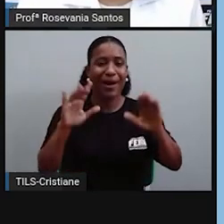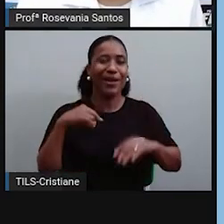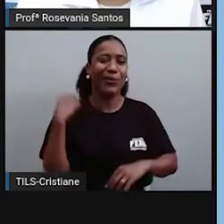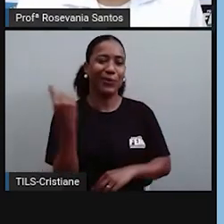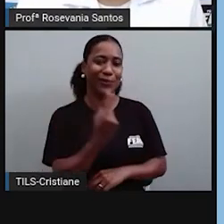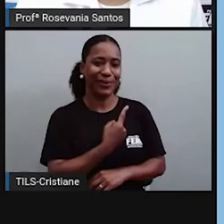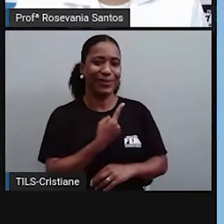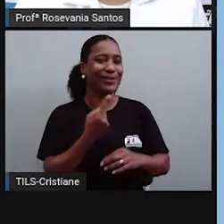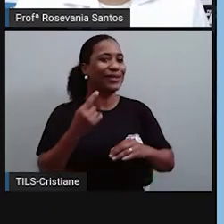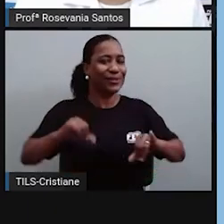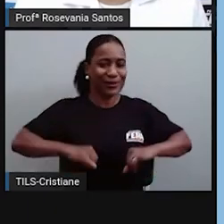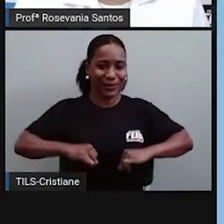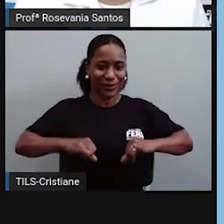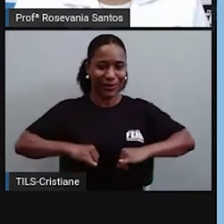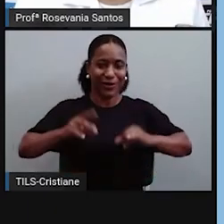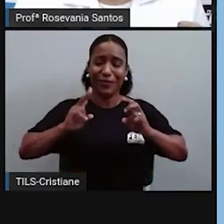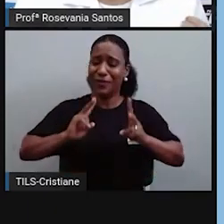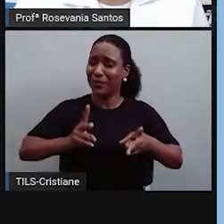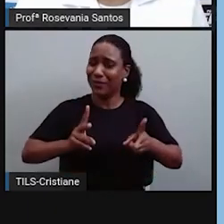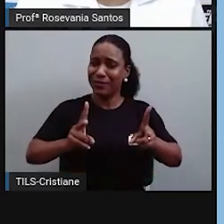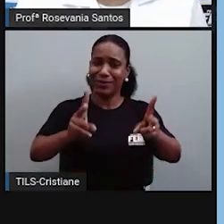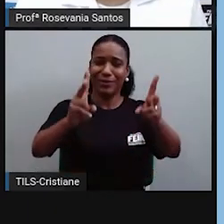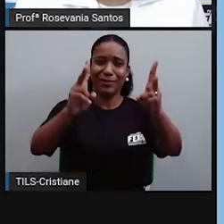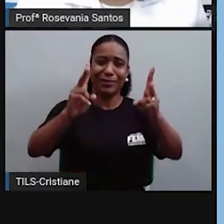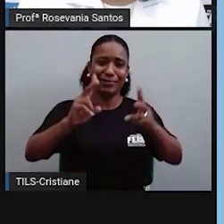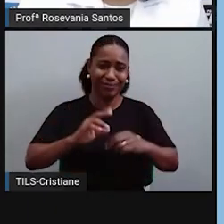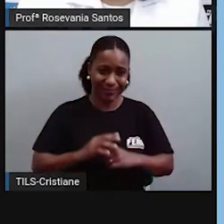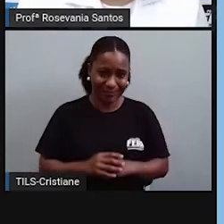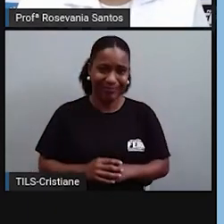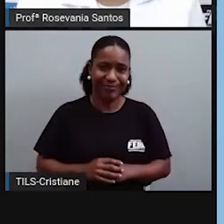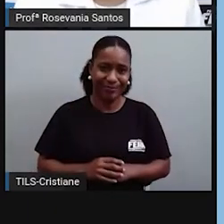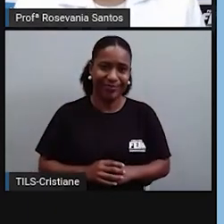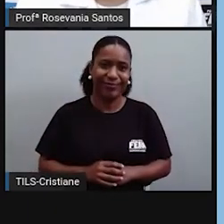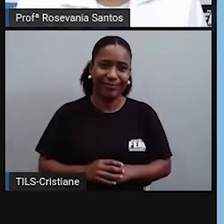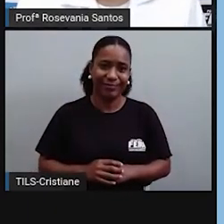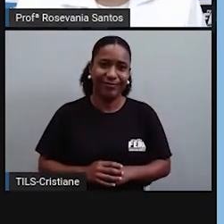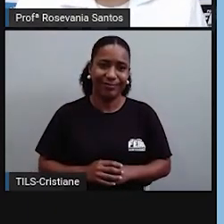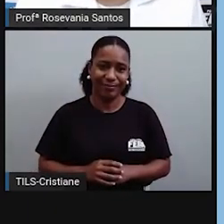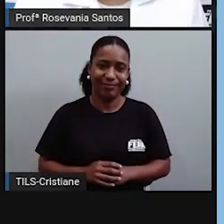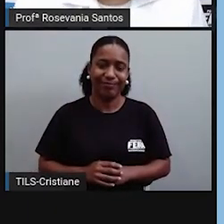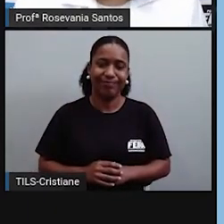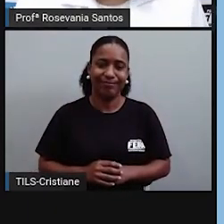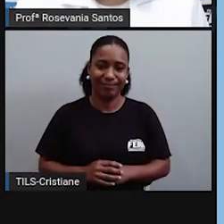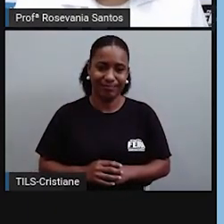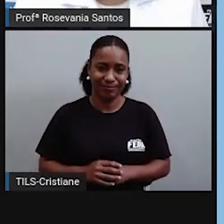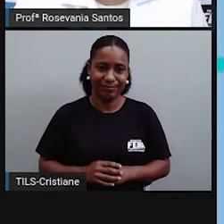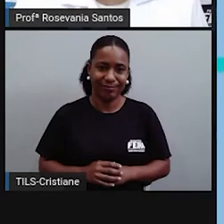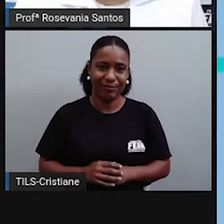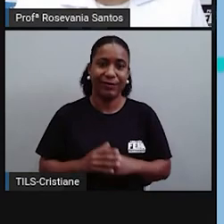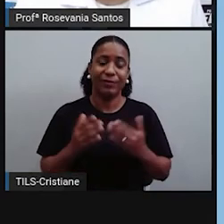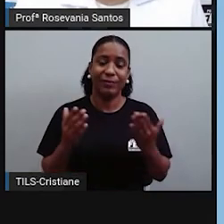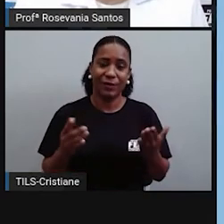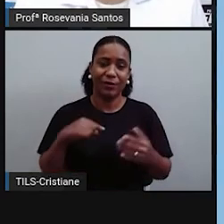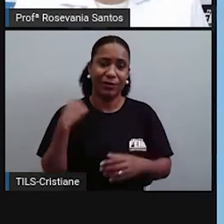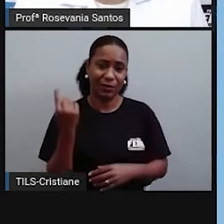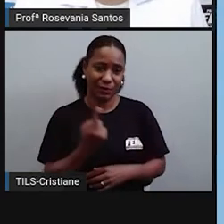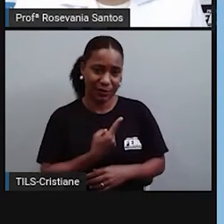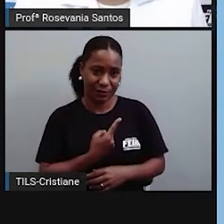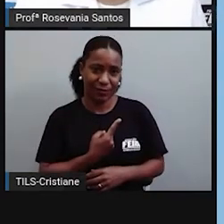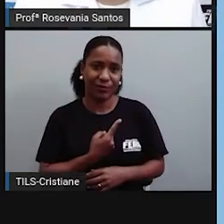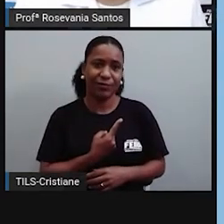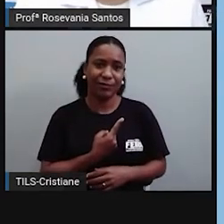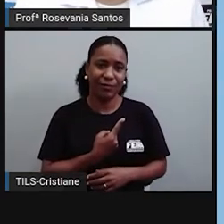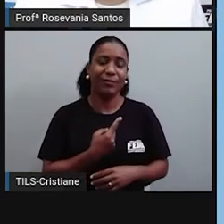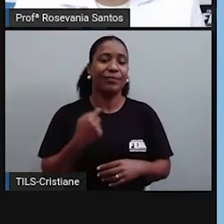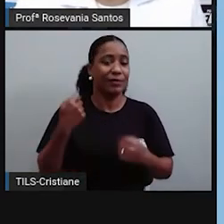praticamente, muitas coisas ainda ligadas a isso mesmo. Então, gente precisa estar o